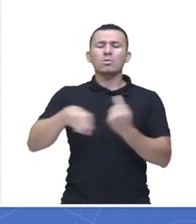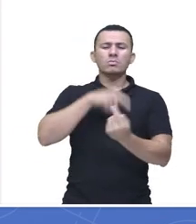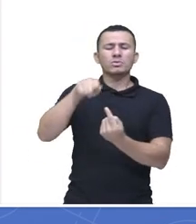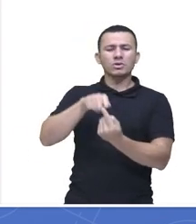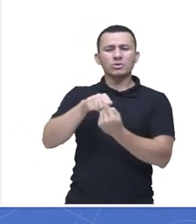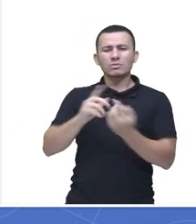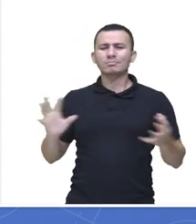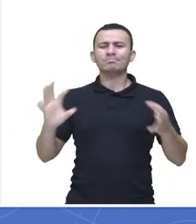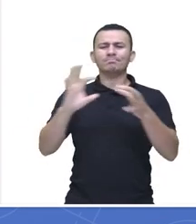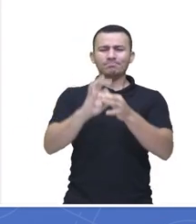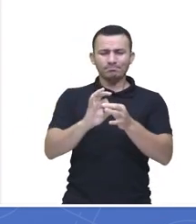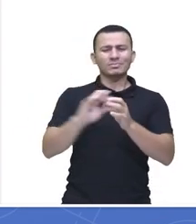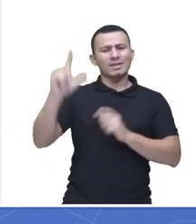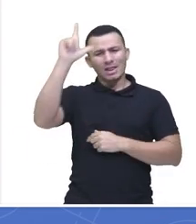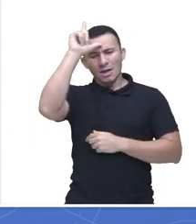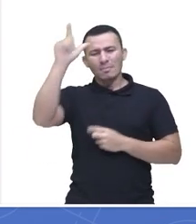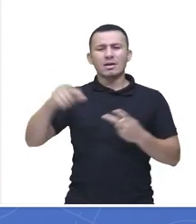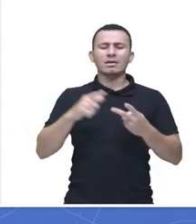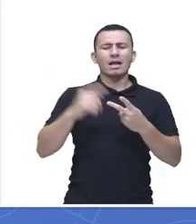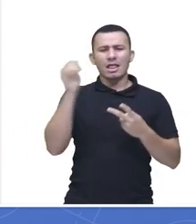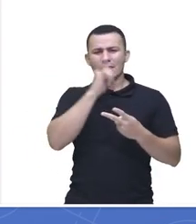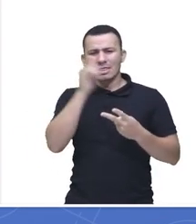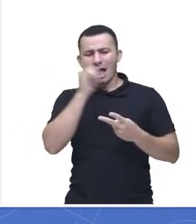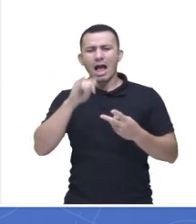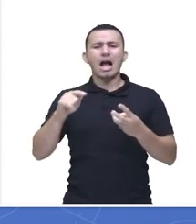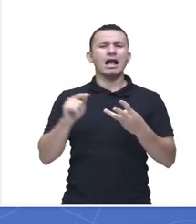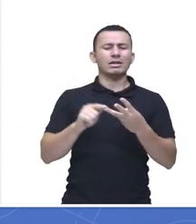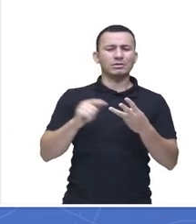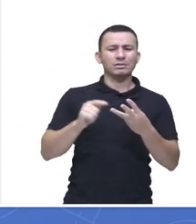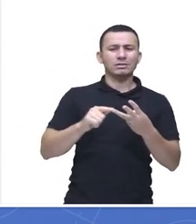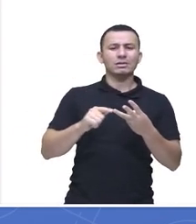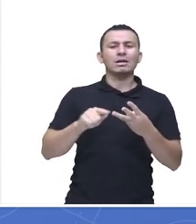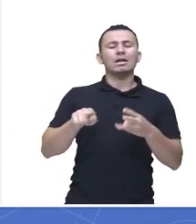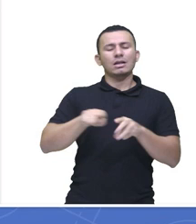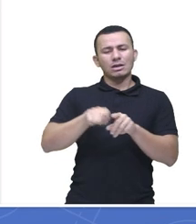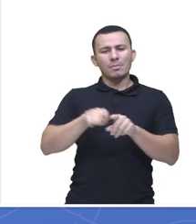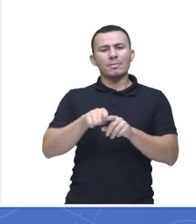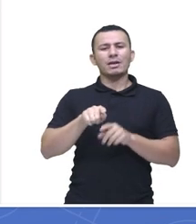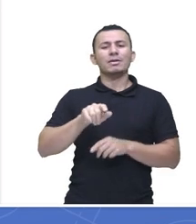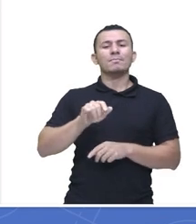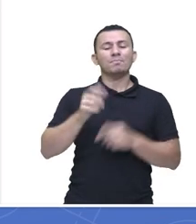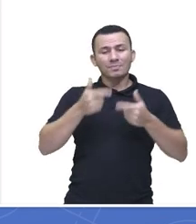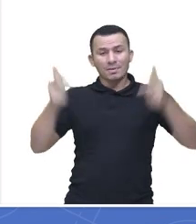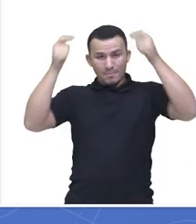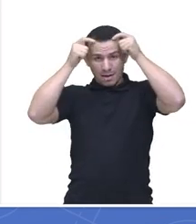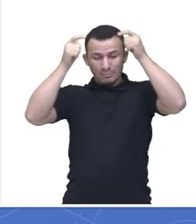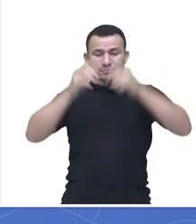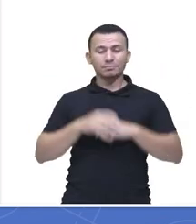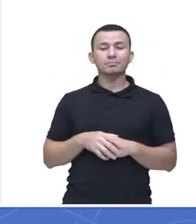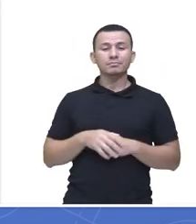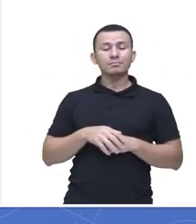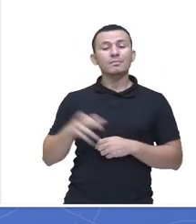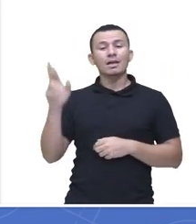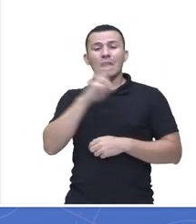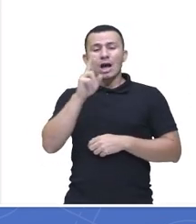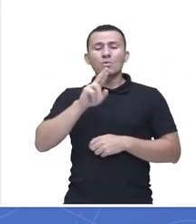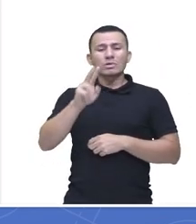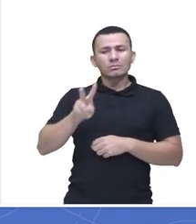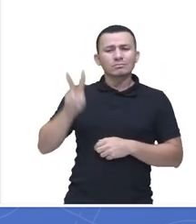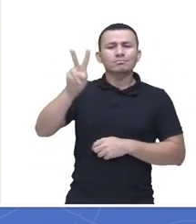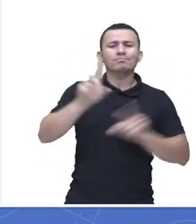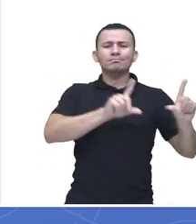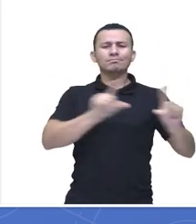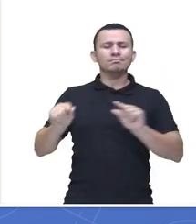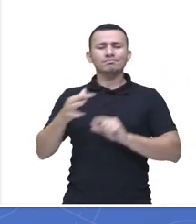Tríplice Aliança, que era Alemanha, Itália, Império Austro-Húngaro, perdão, o Império Russo entrou em grave crise econômica,